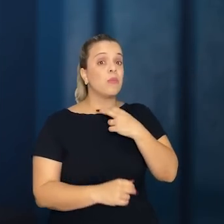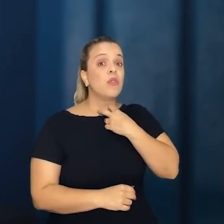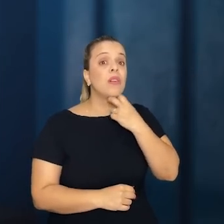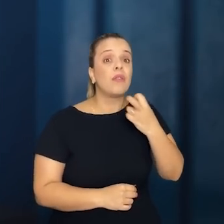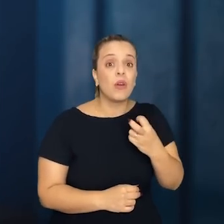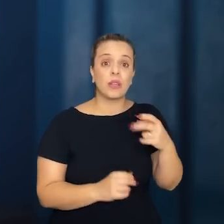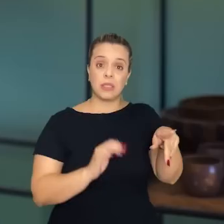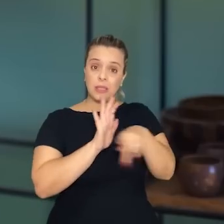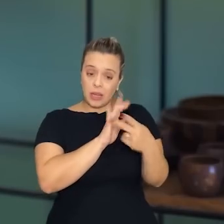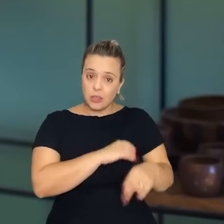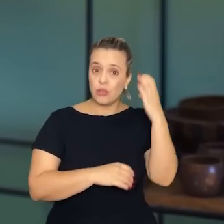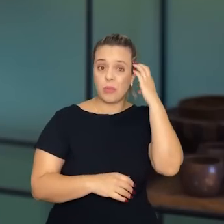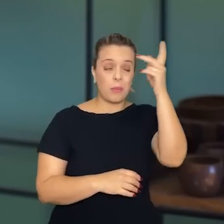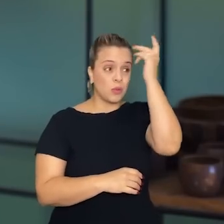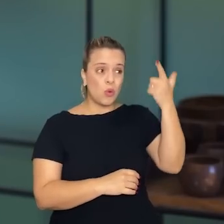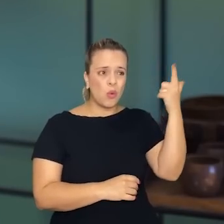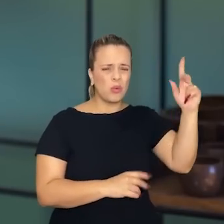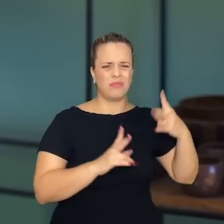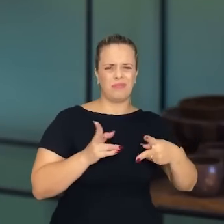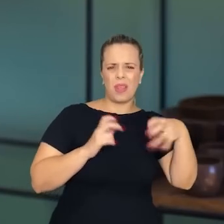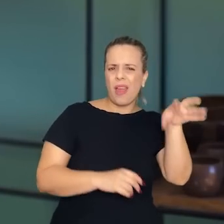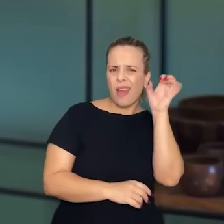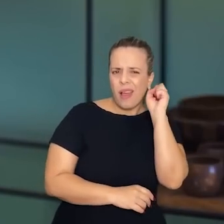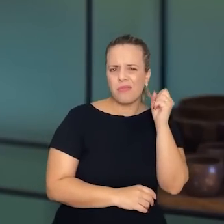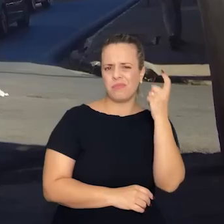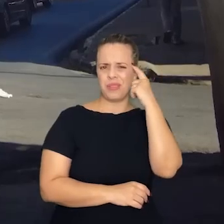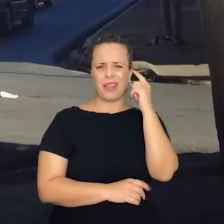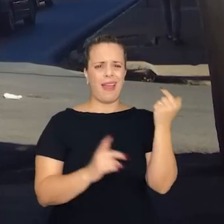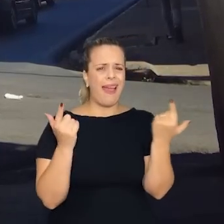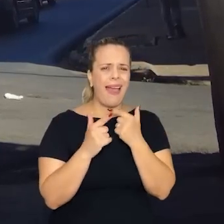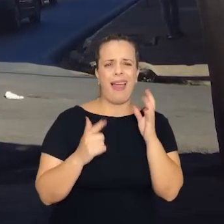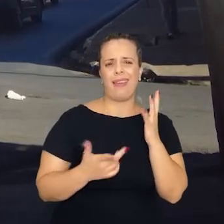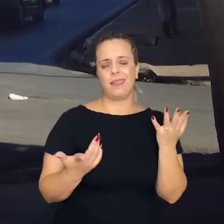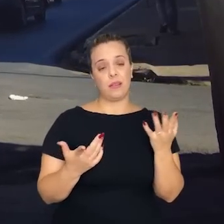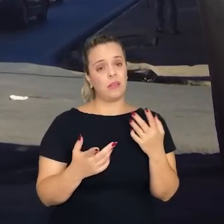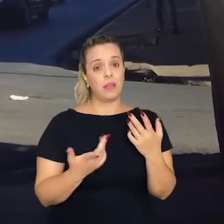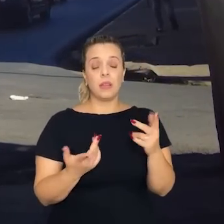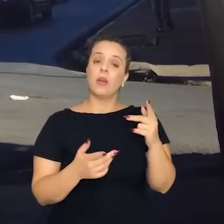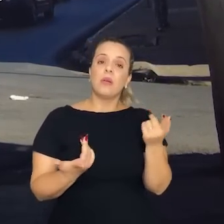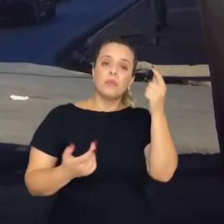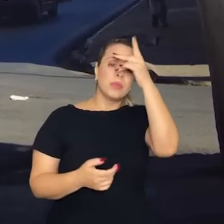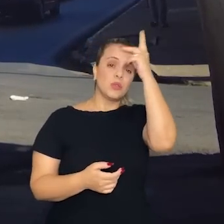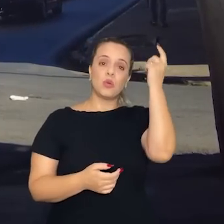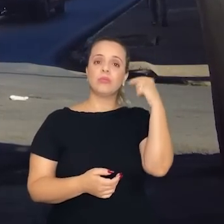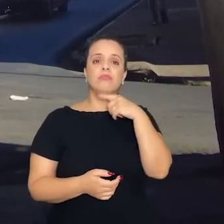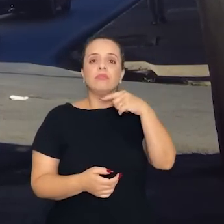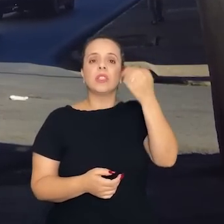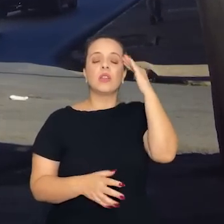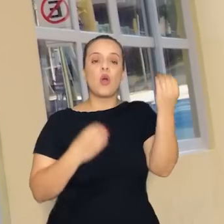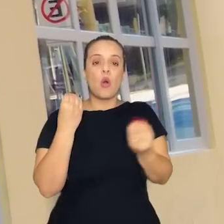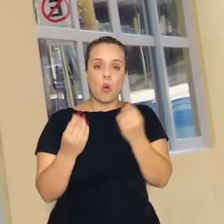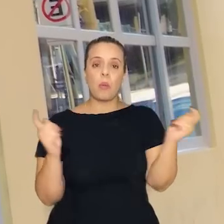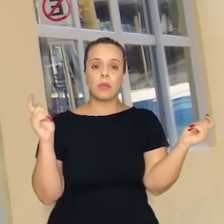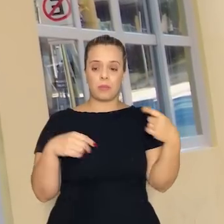é de fora, é engraçado. Não conseguiam compreender que é possível a cidade se desenvolver, ter espaços